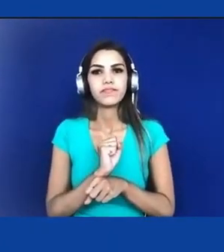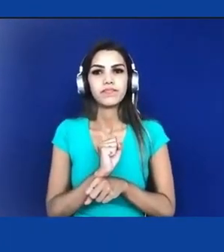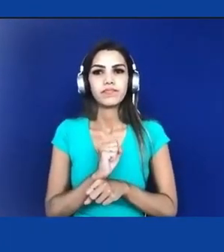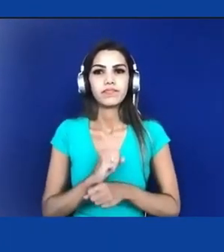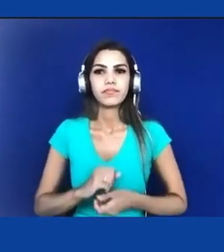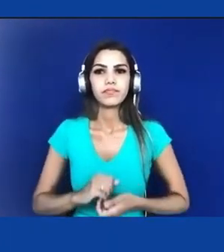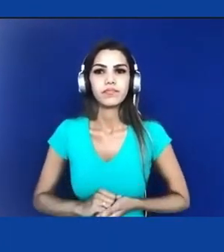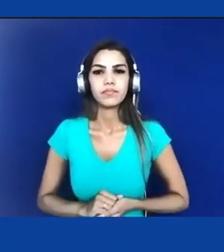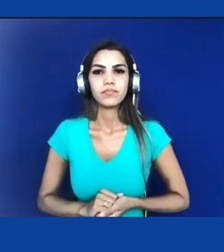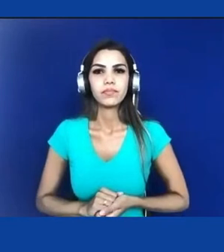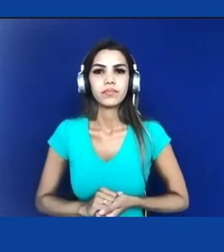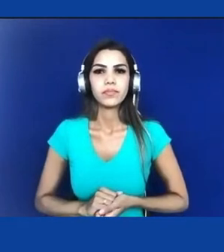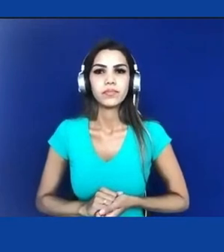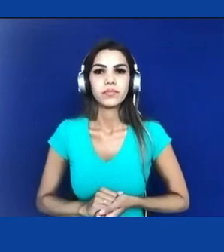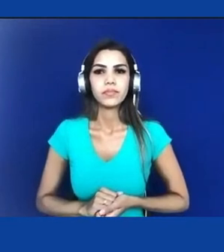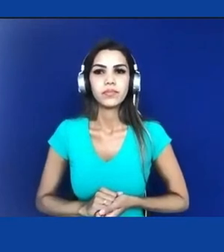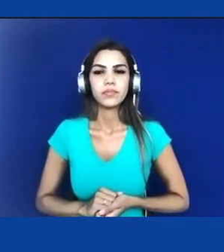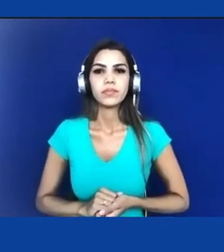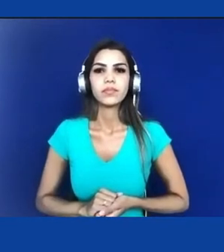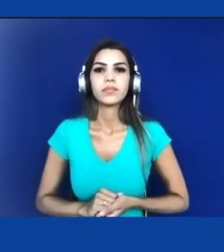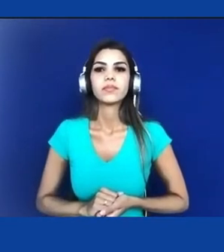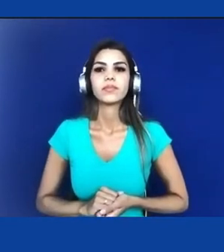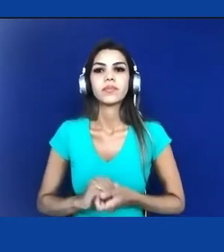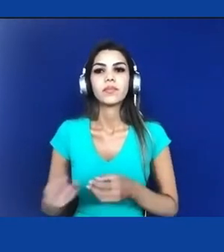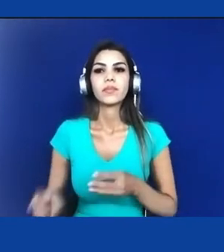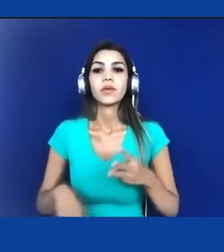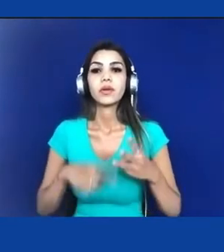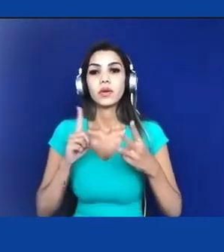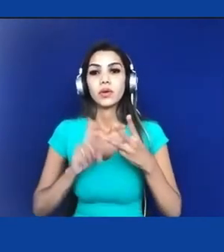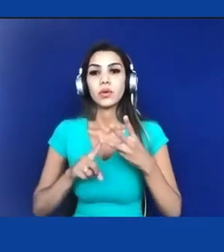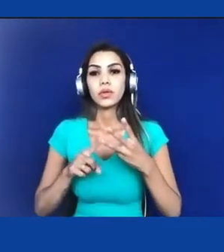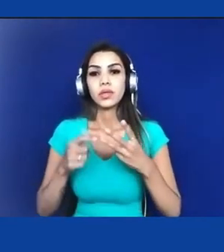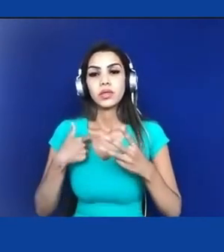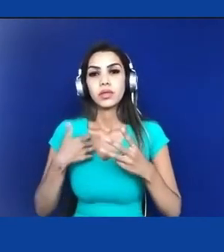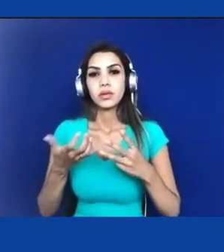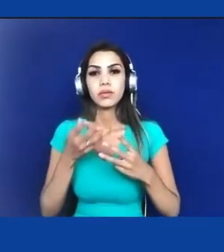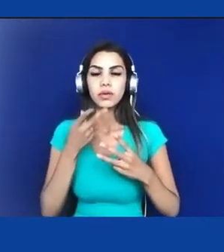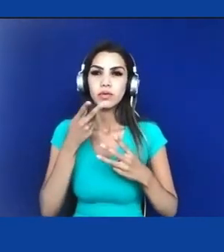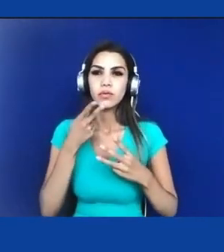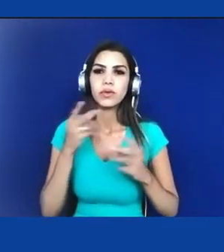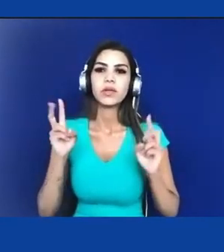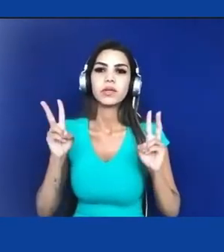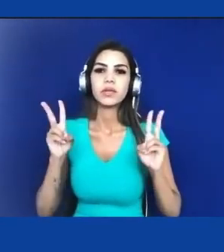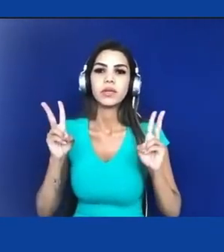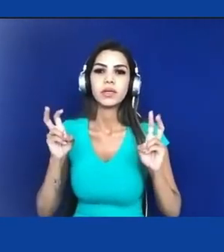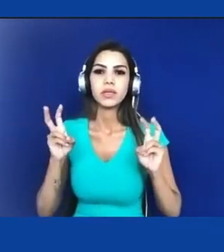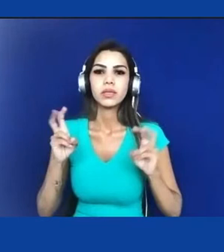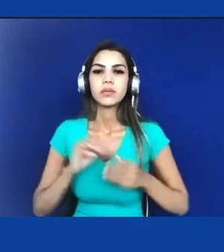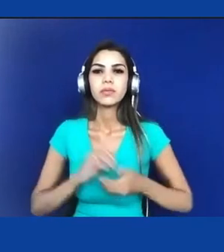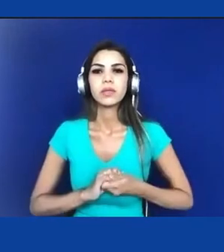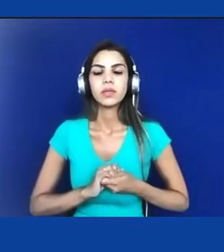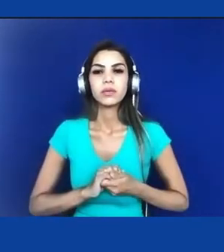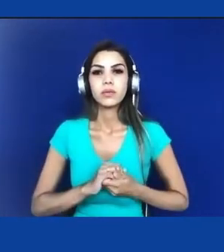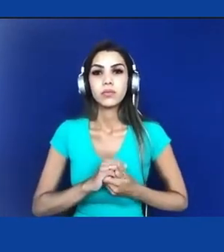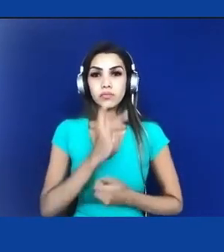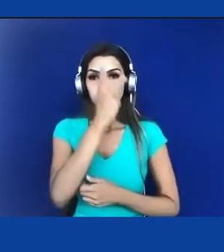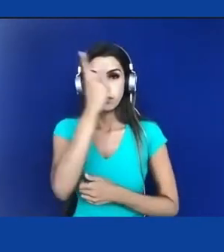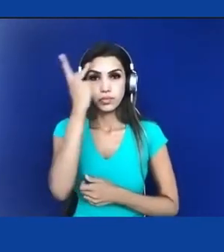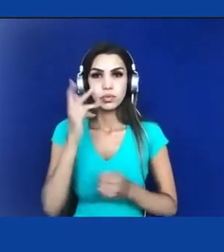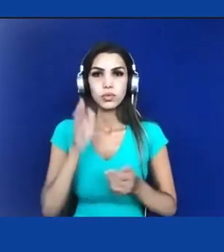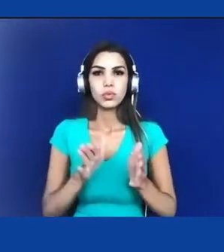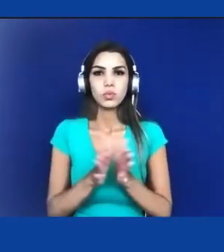O terceiro destaque que eu trago aqui diz respeito ao fato de que pessoas pobres são